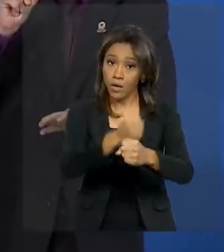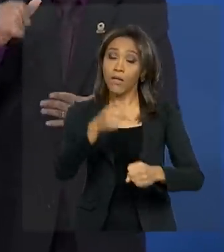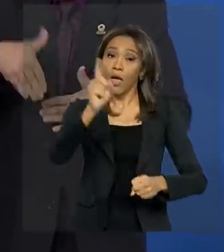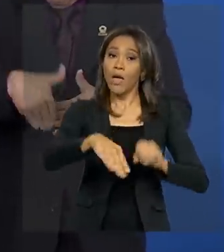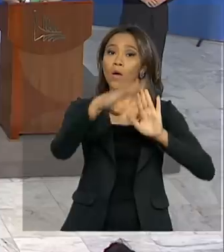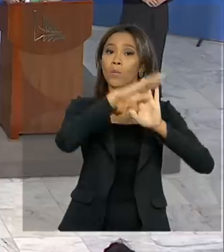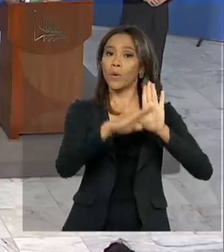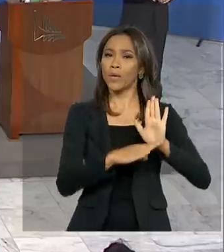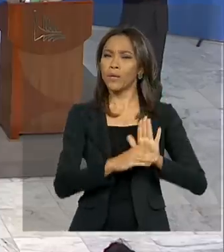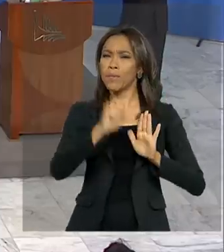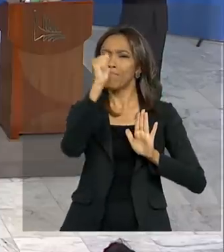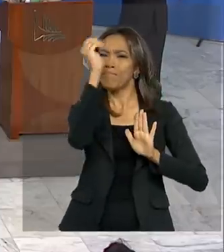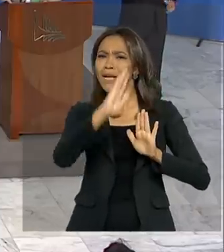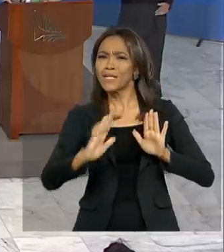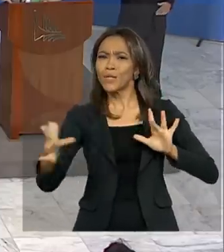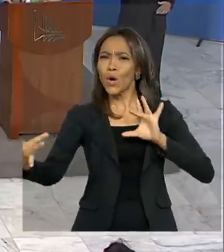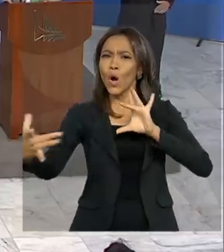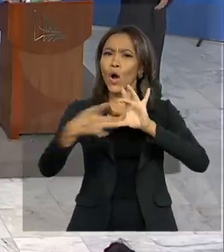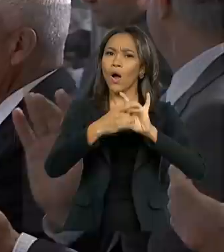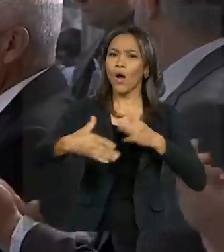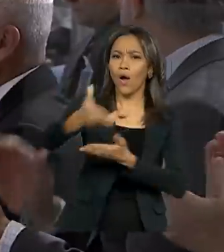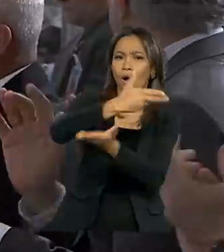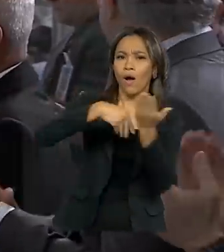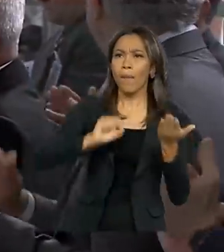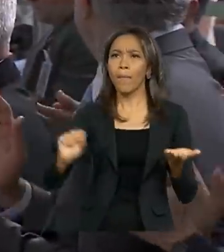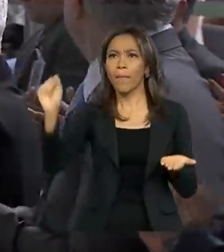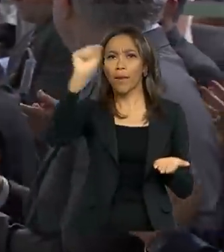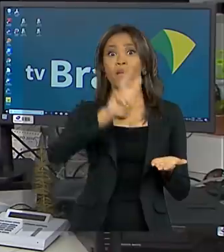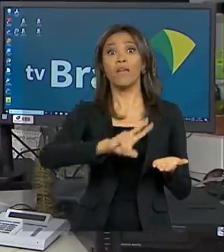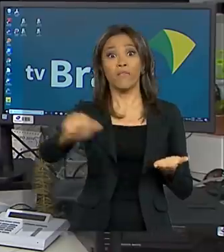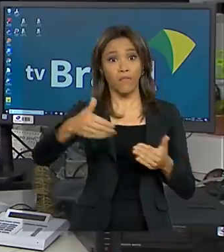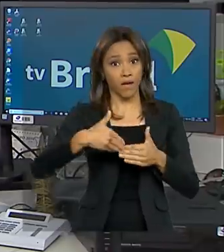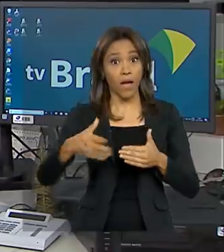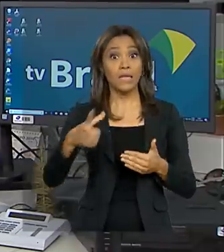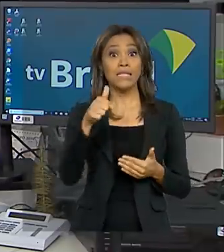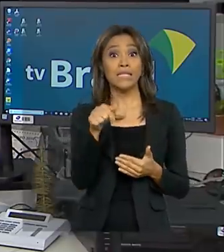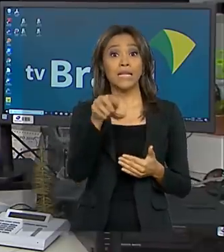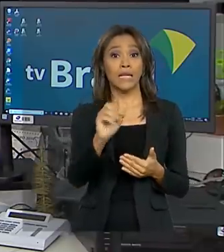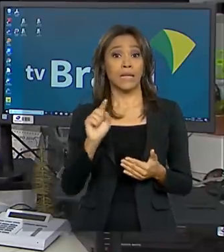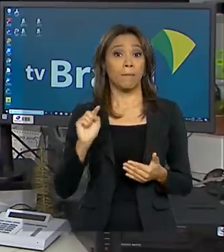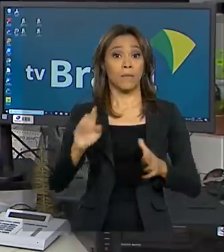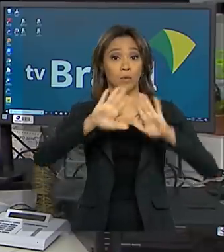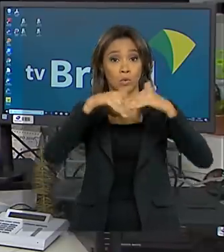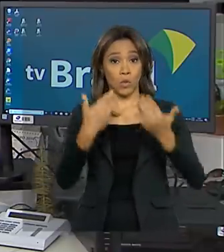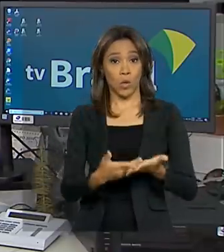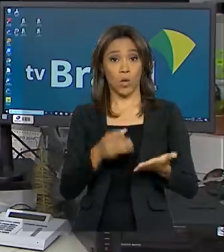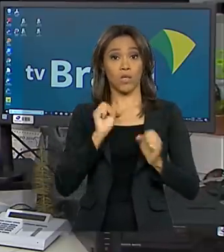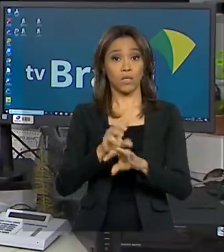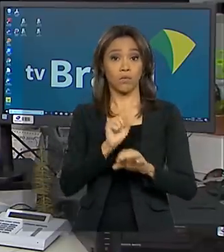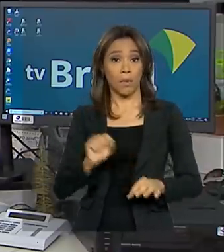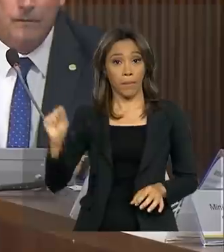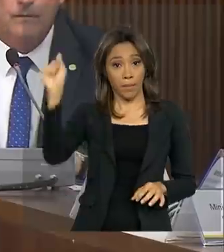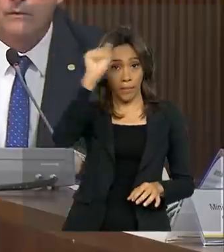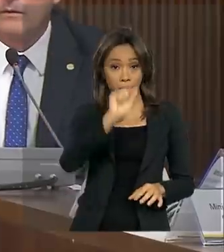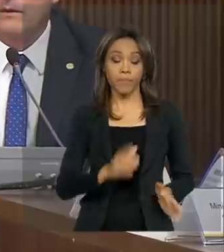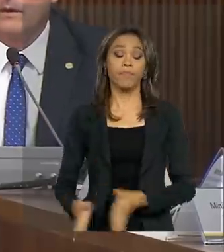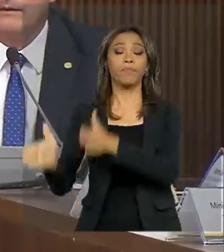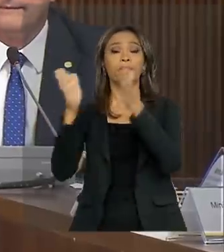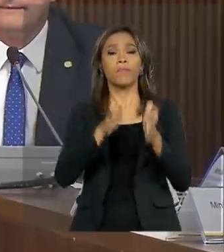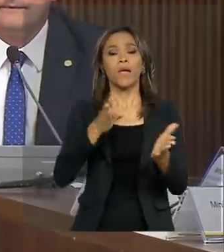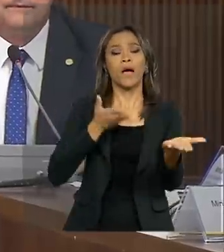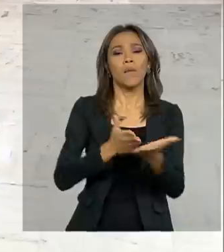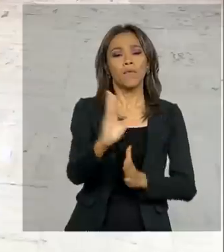Educação Conectada, que foi ampliado e vai chegar a 70 mil instituições de ensino. A aprovação de novos